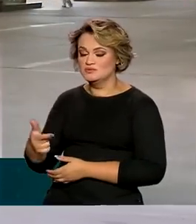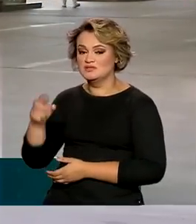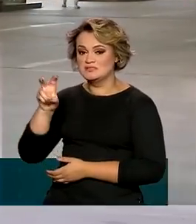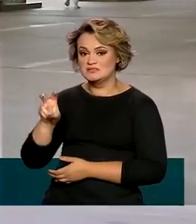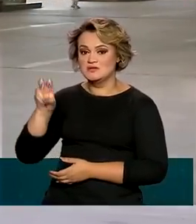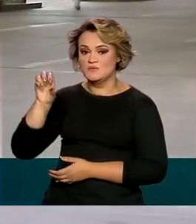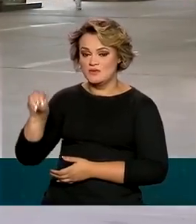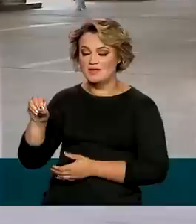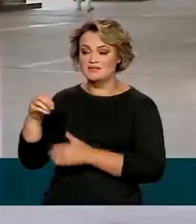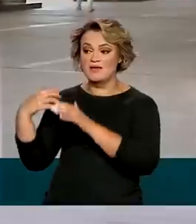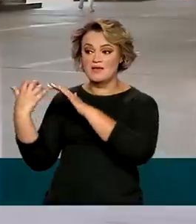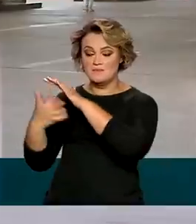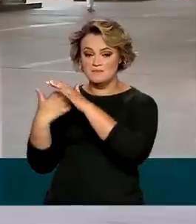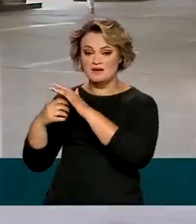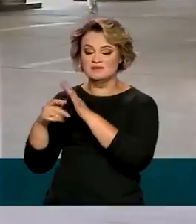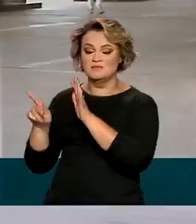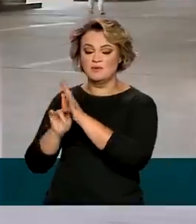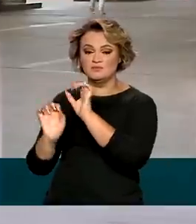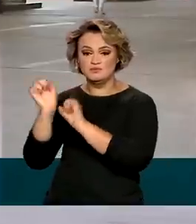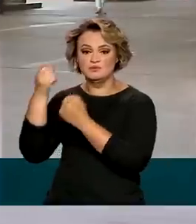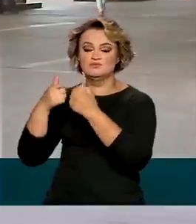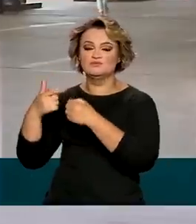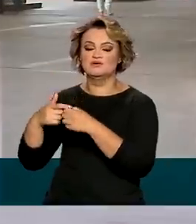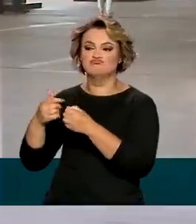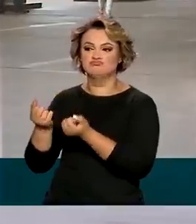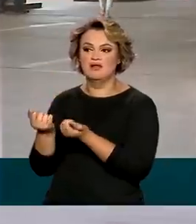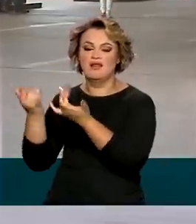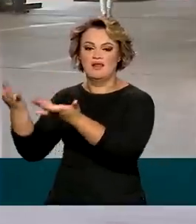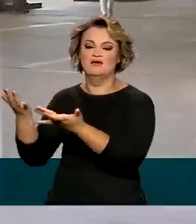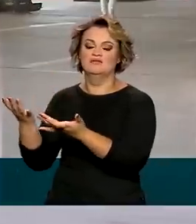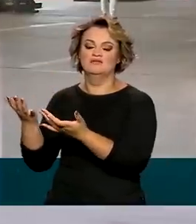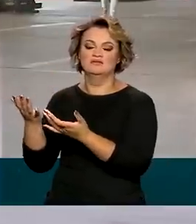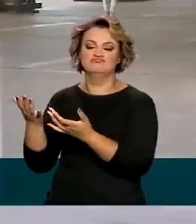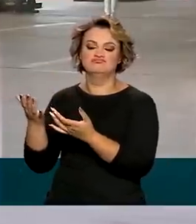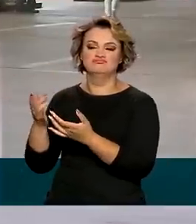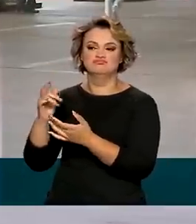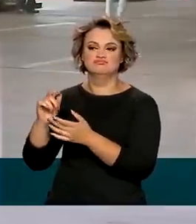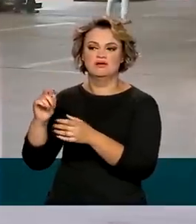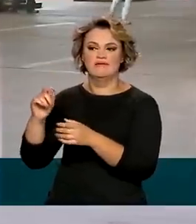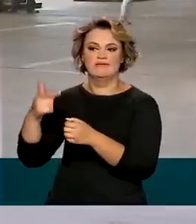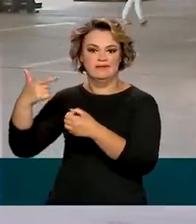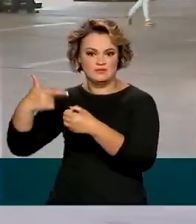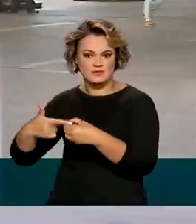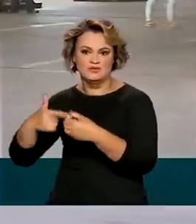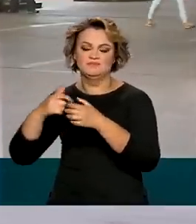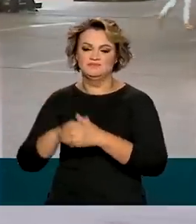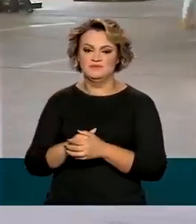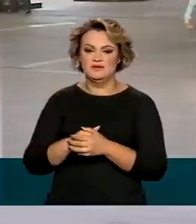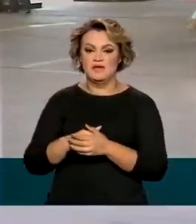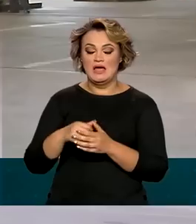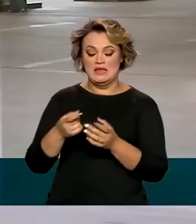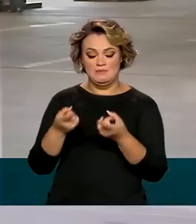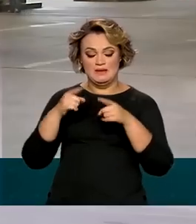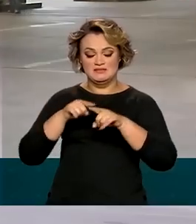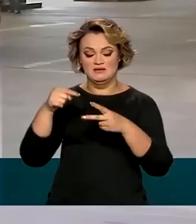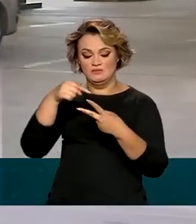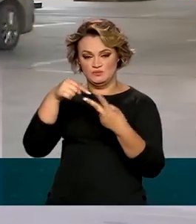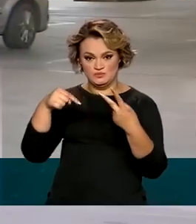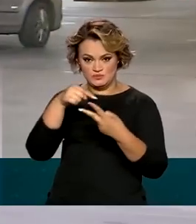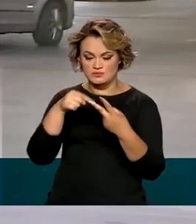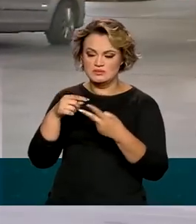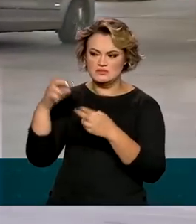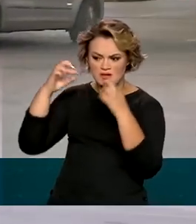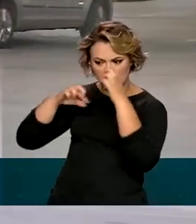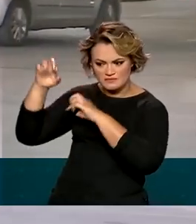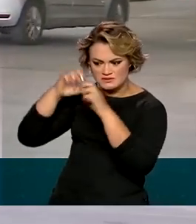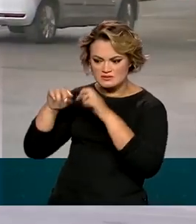distribuidoras em todo o país. A operação é coordenada pela Secretaria Nacional de Defesa do Consumidor com o apoio da Agência